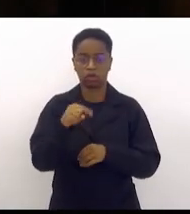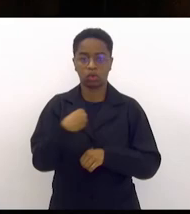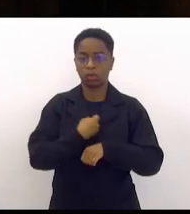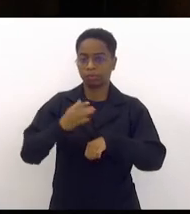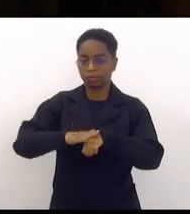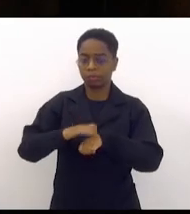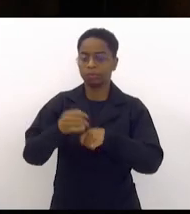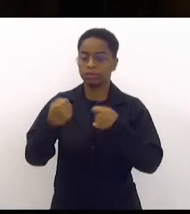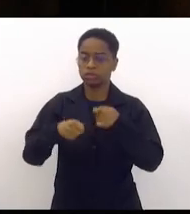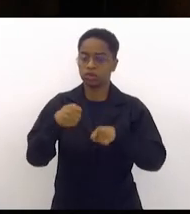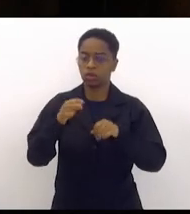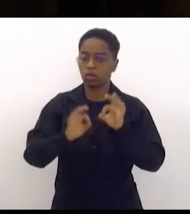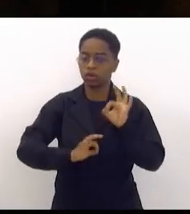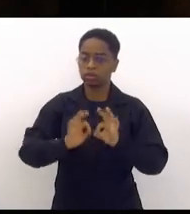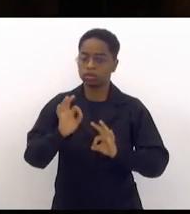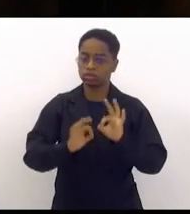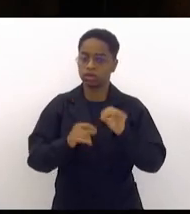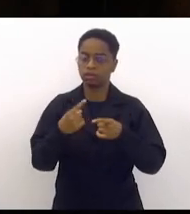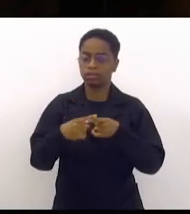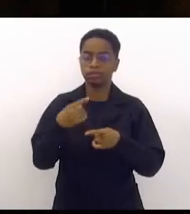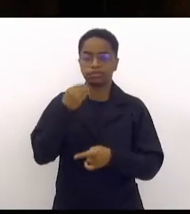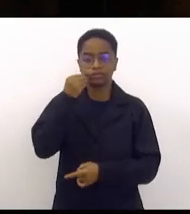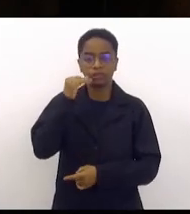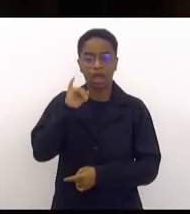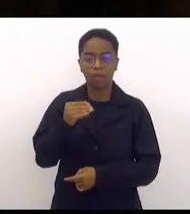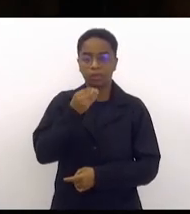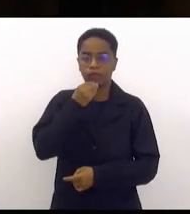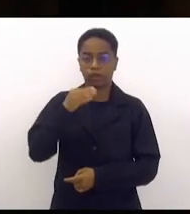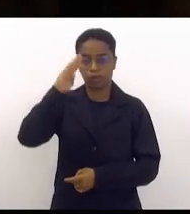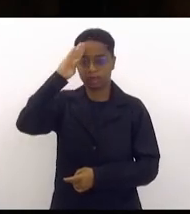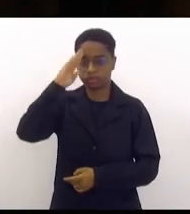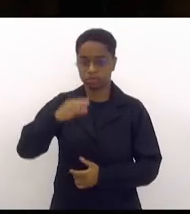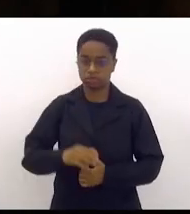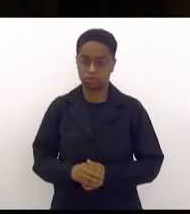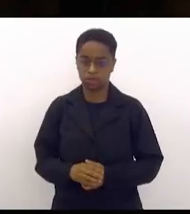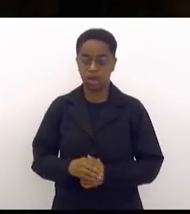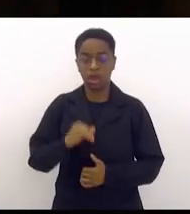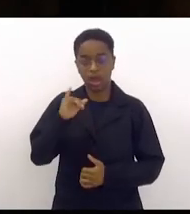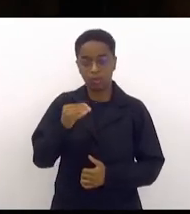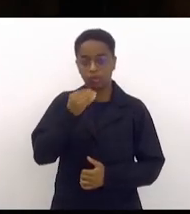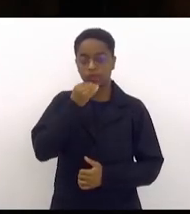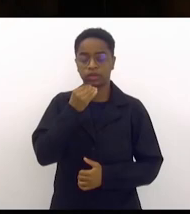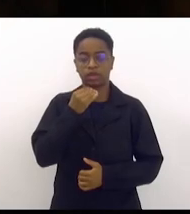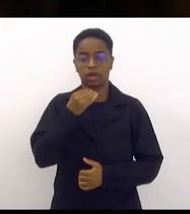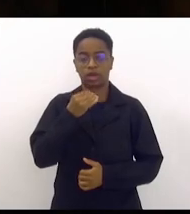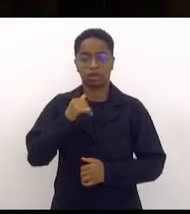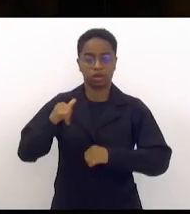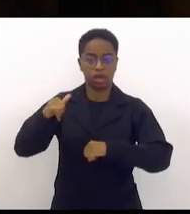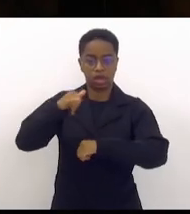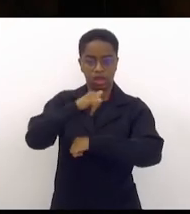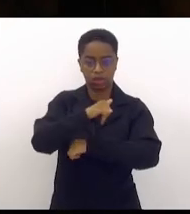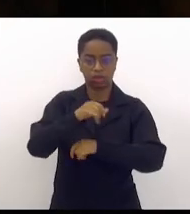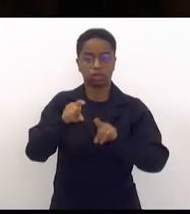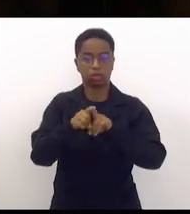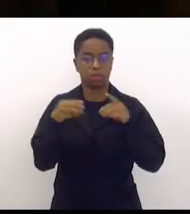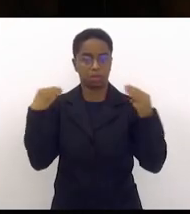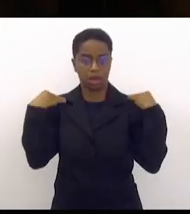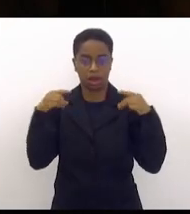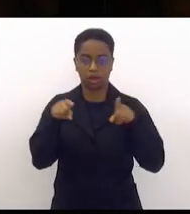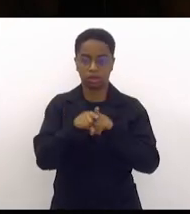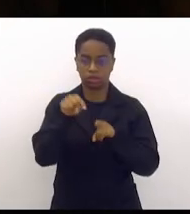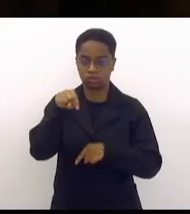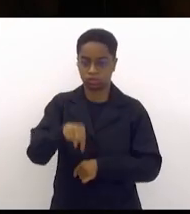para que se aproveite o exército aeronáutica marinha daqui do Rio que